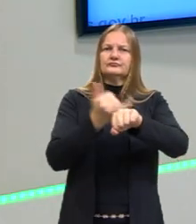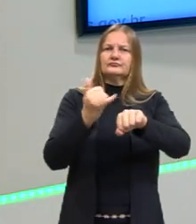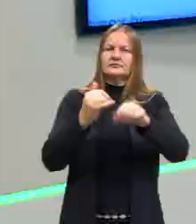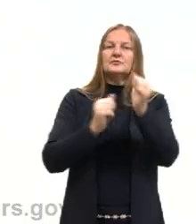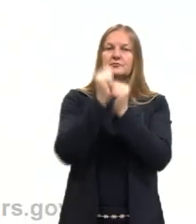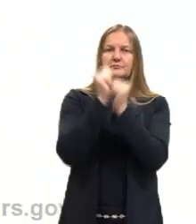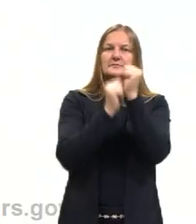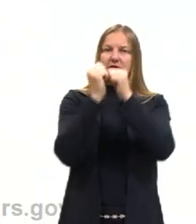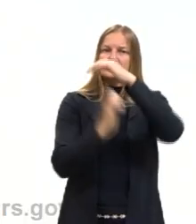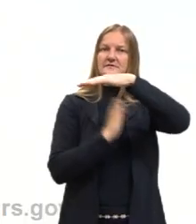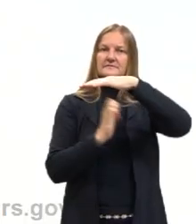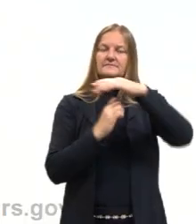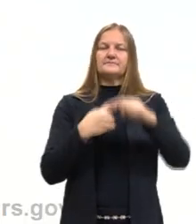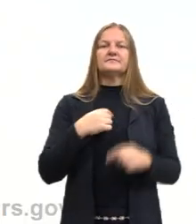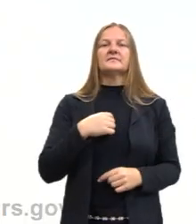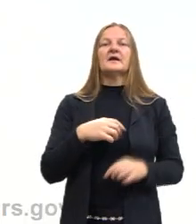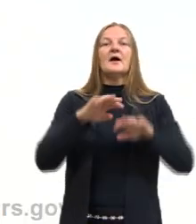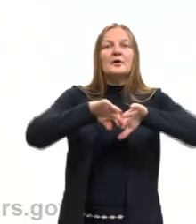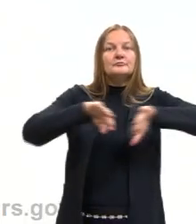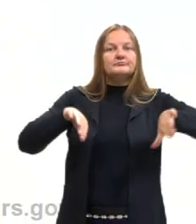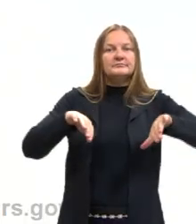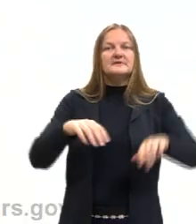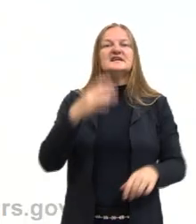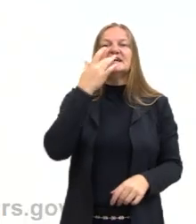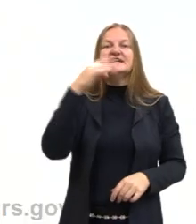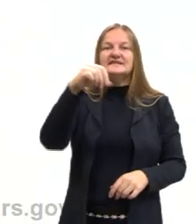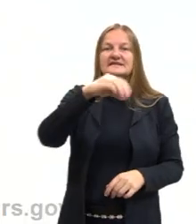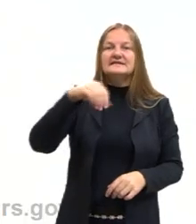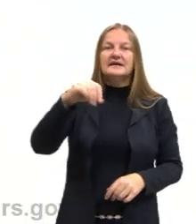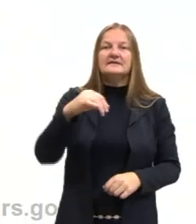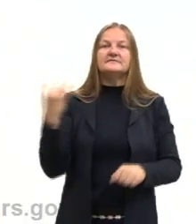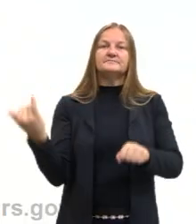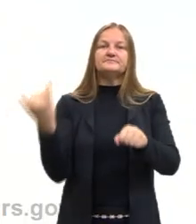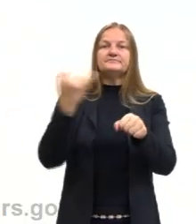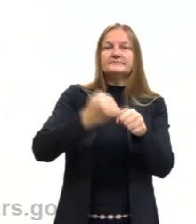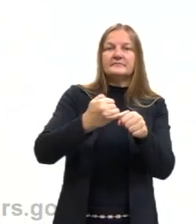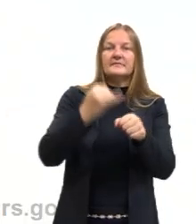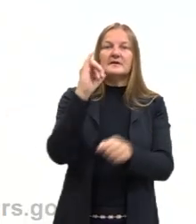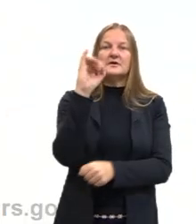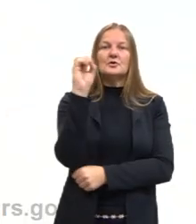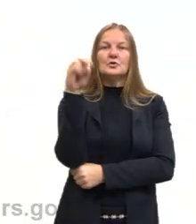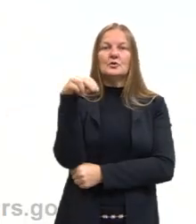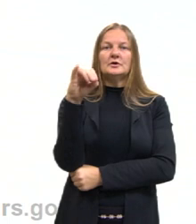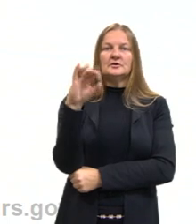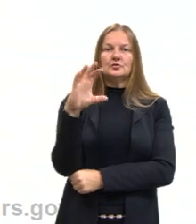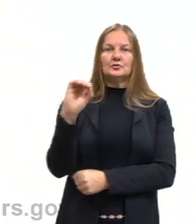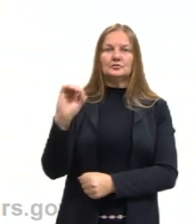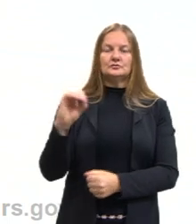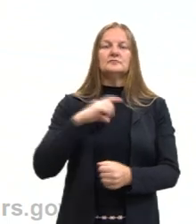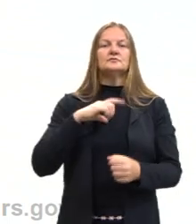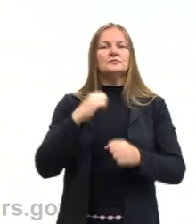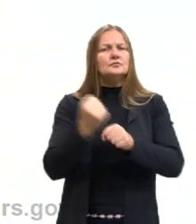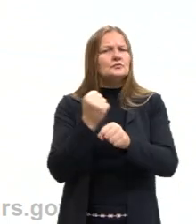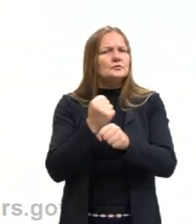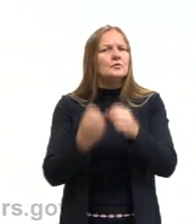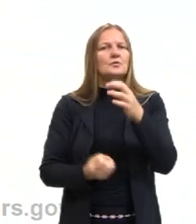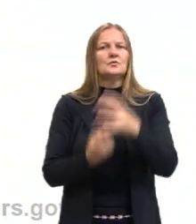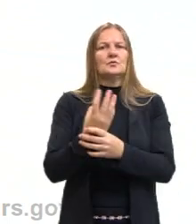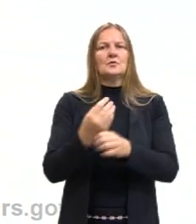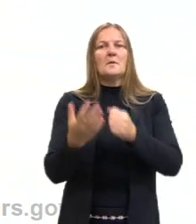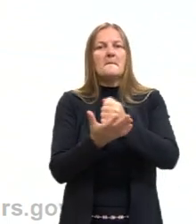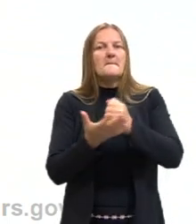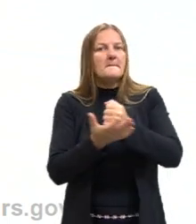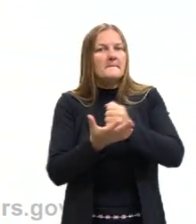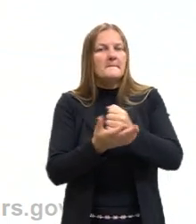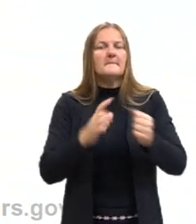Já os sais são compostos iônicos, formados através de uma ligação iônica, formados quando uma base,